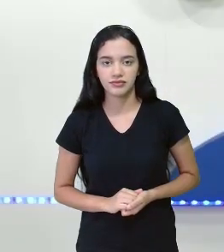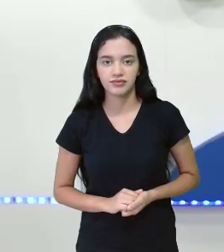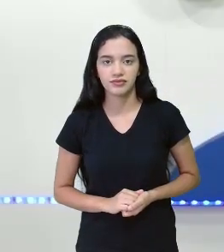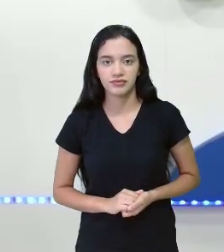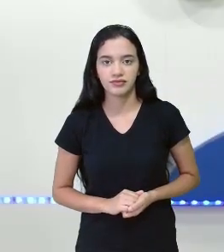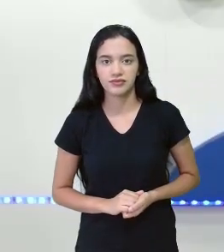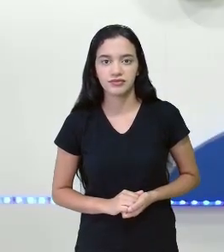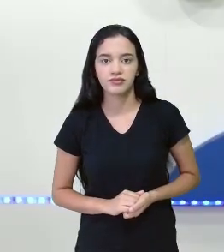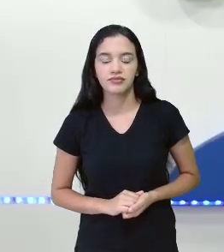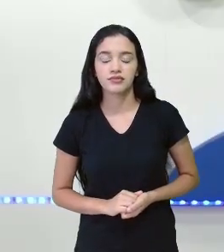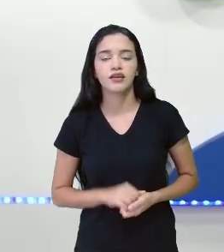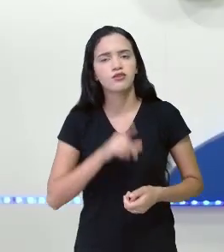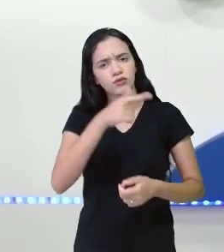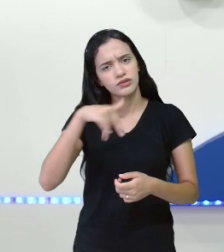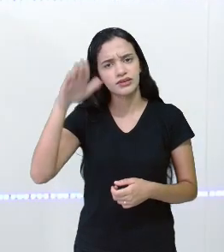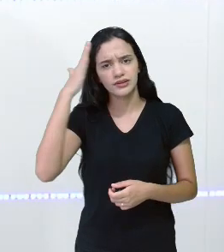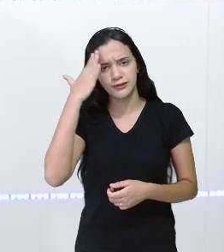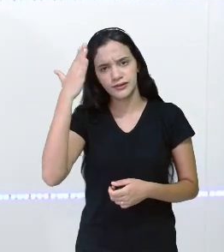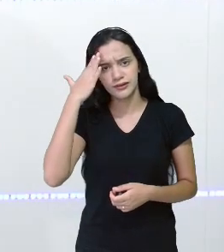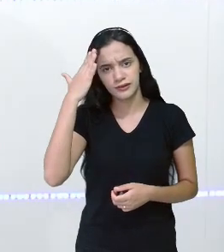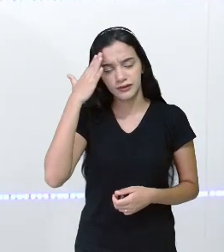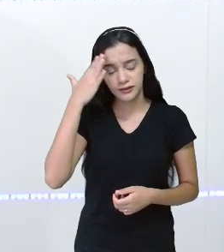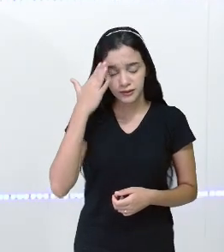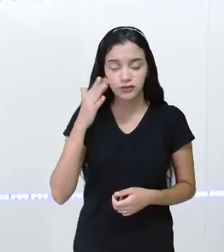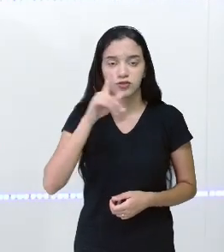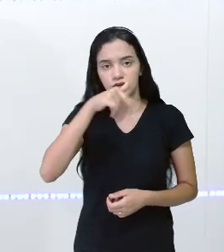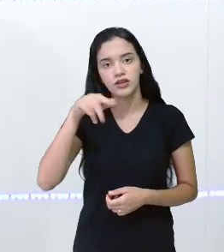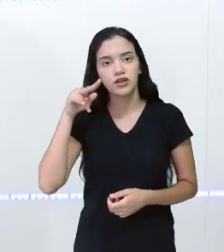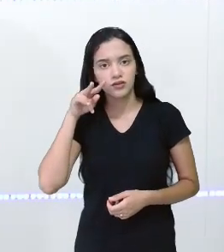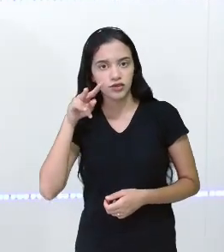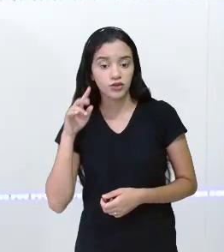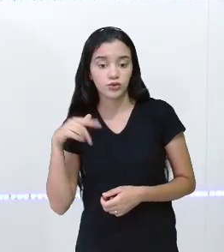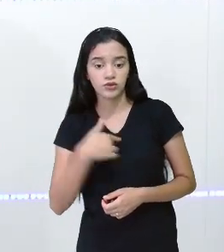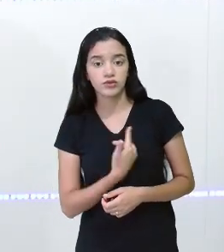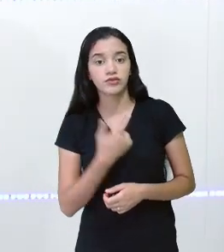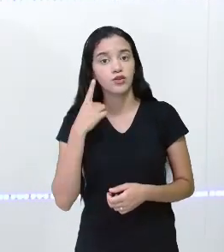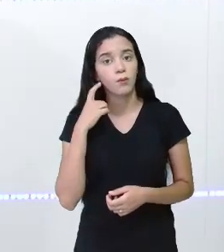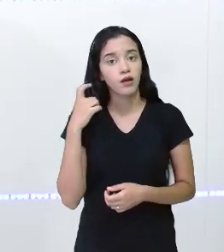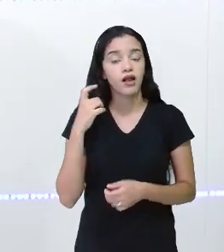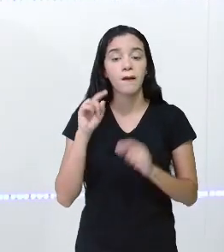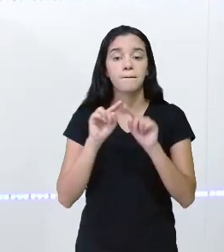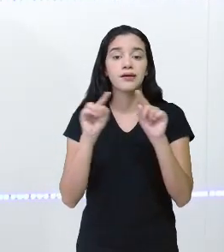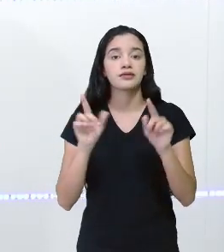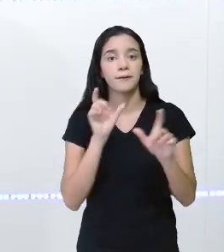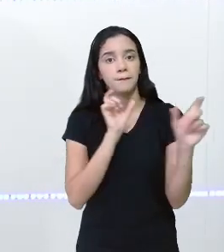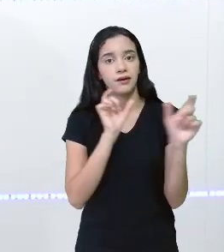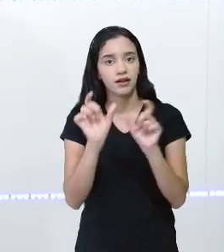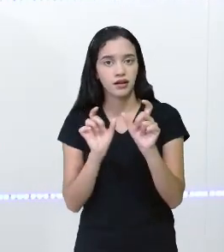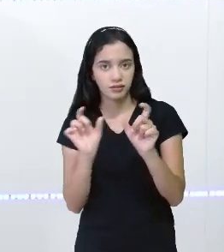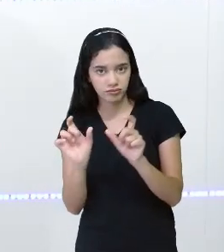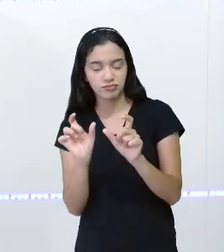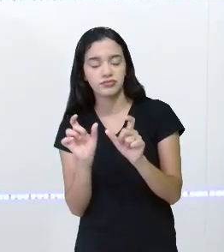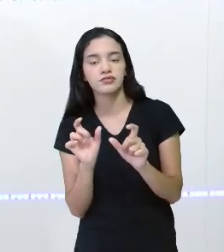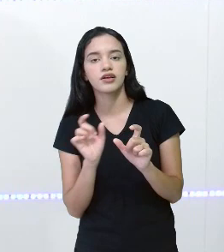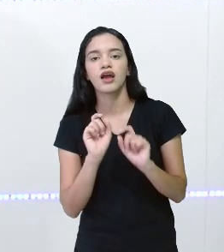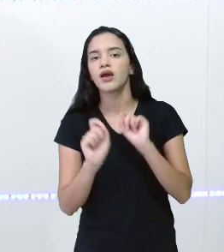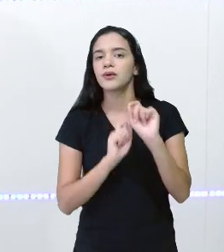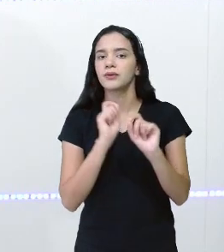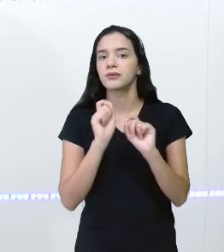Entenderam? Exatamente. Vocês viram que a gente fez o barulhinho, mas a palavra, ela está